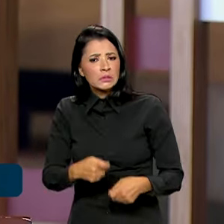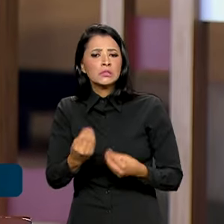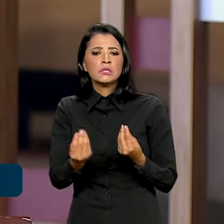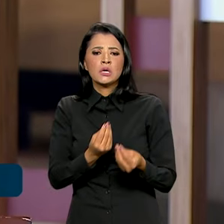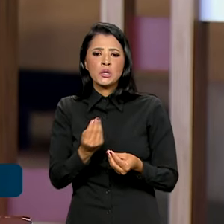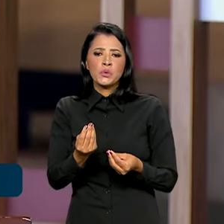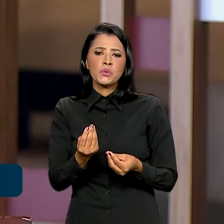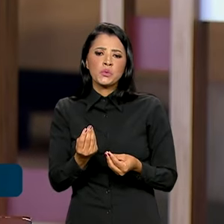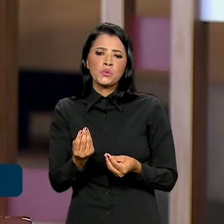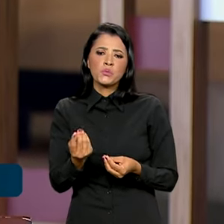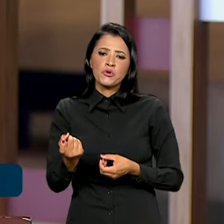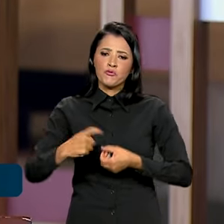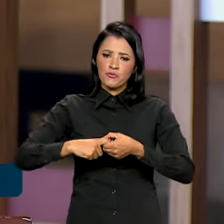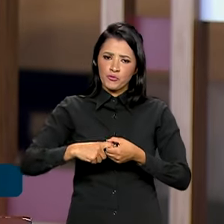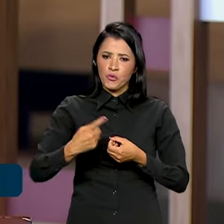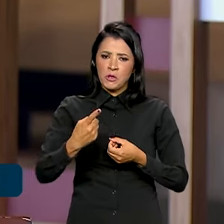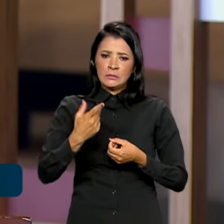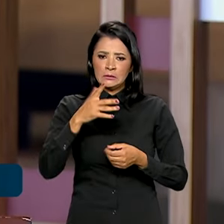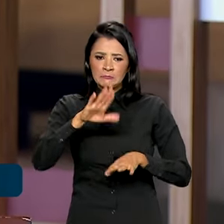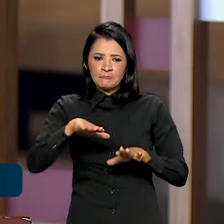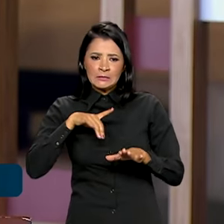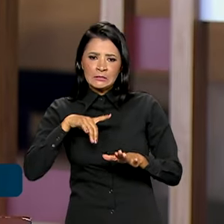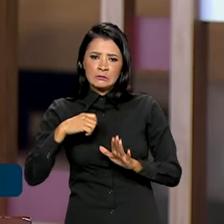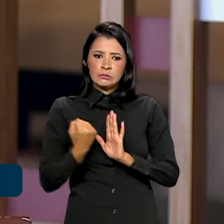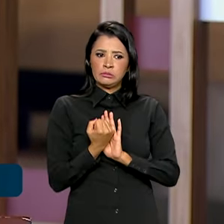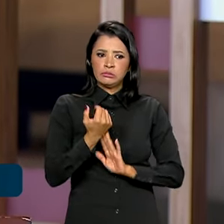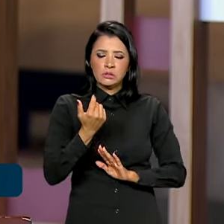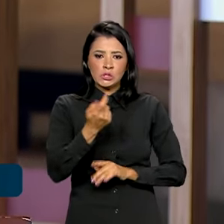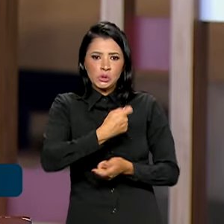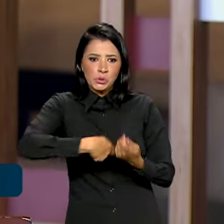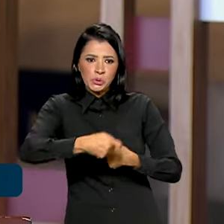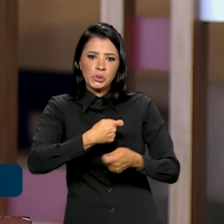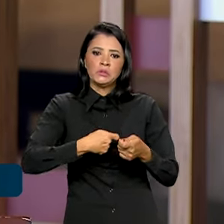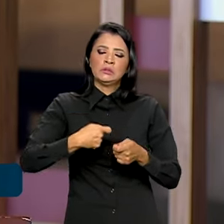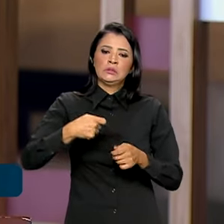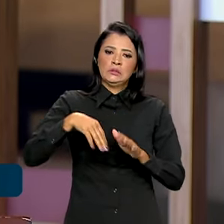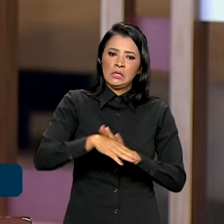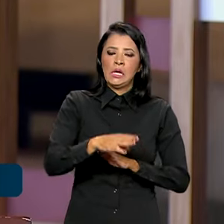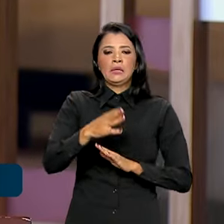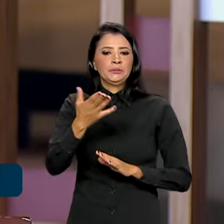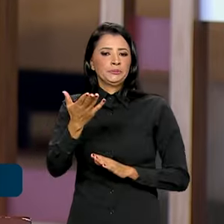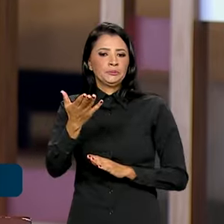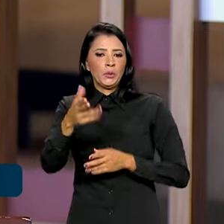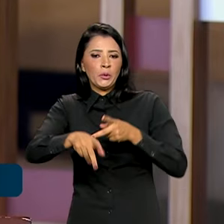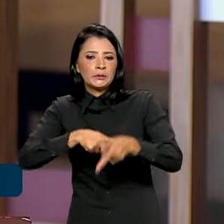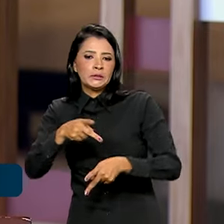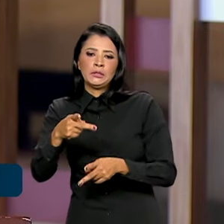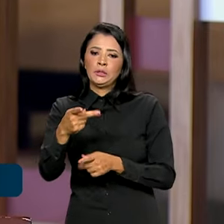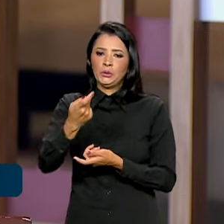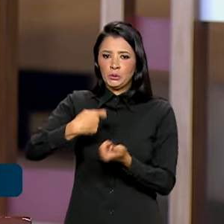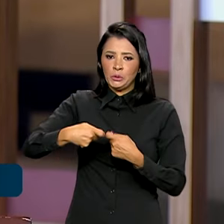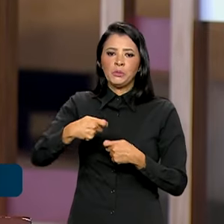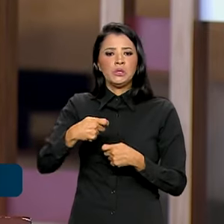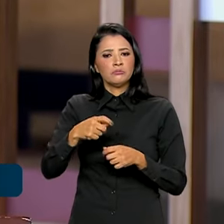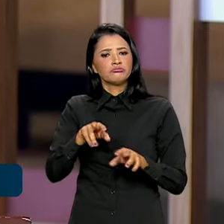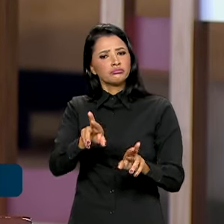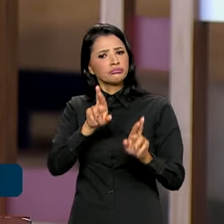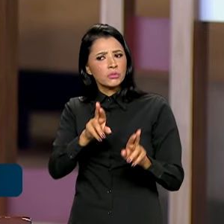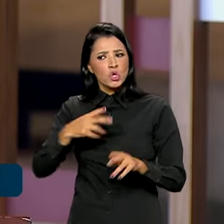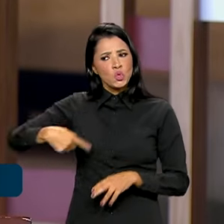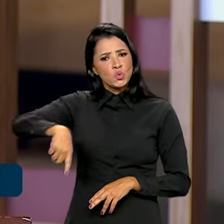impactos econômicos, o efeito que tem nas populações, nas economias, e esperamos que juntos possamos